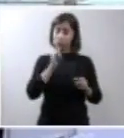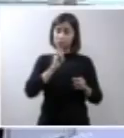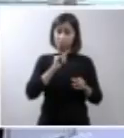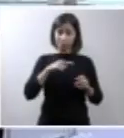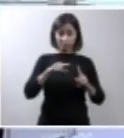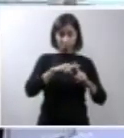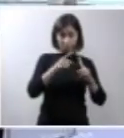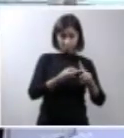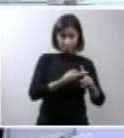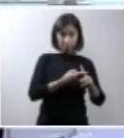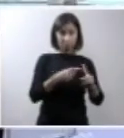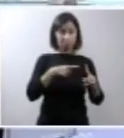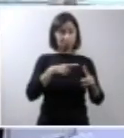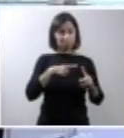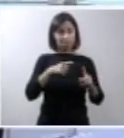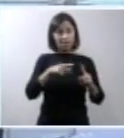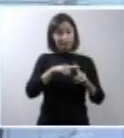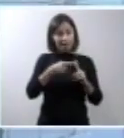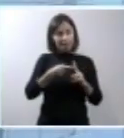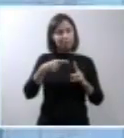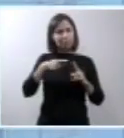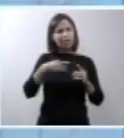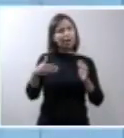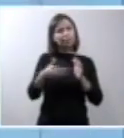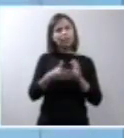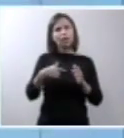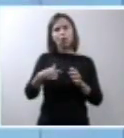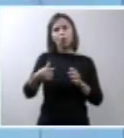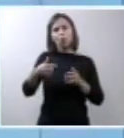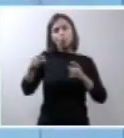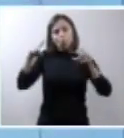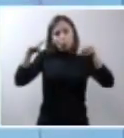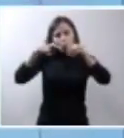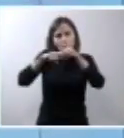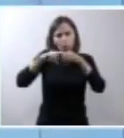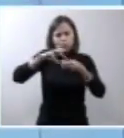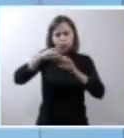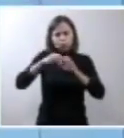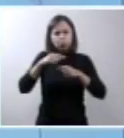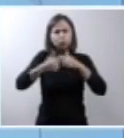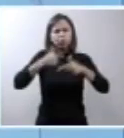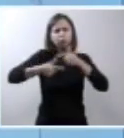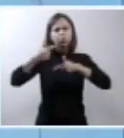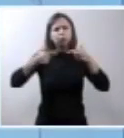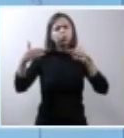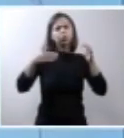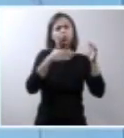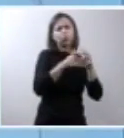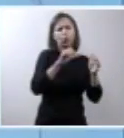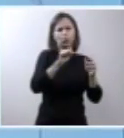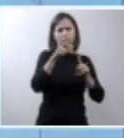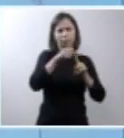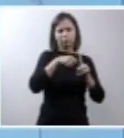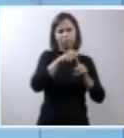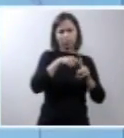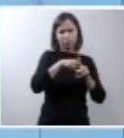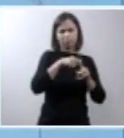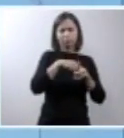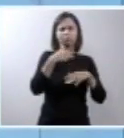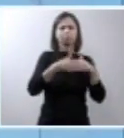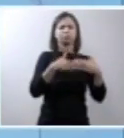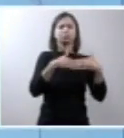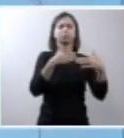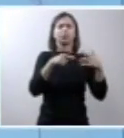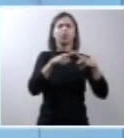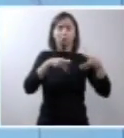numa velocidade muito maior até o oitavo mês de vida extrauterina mas ela continua ocorrendo também até